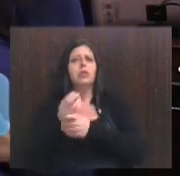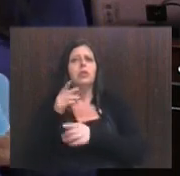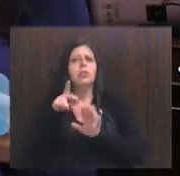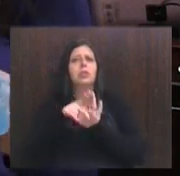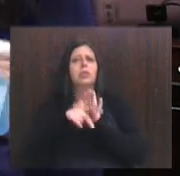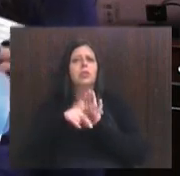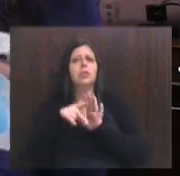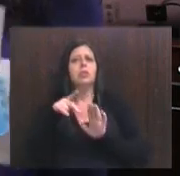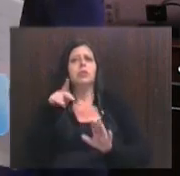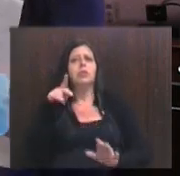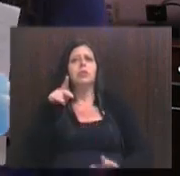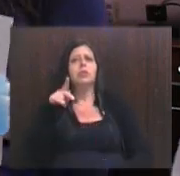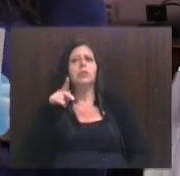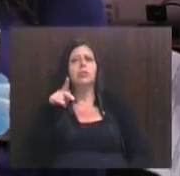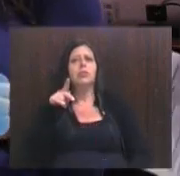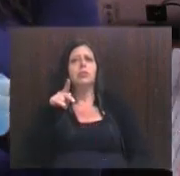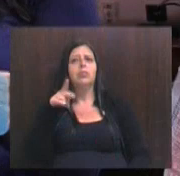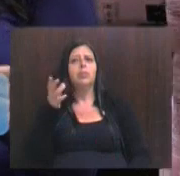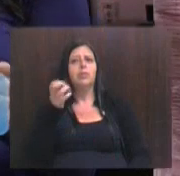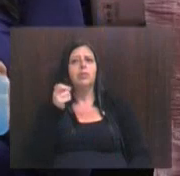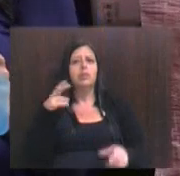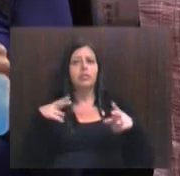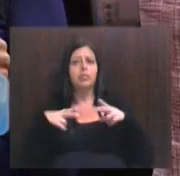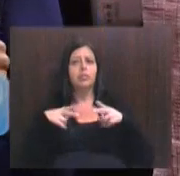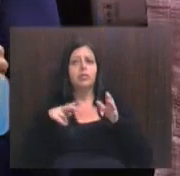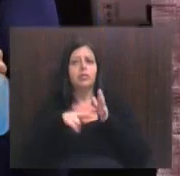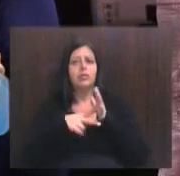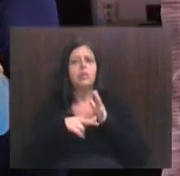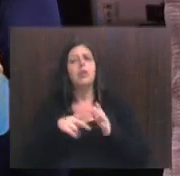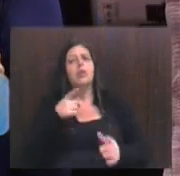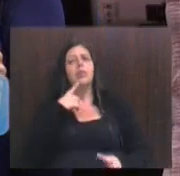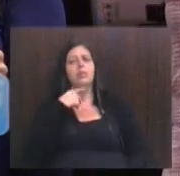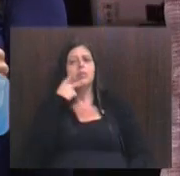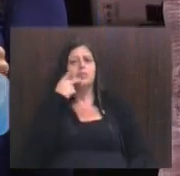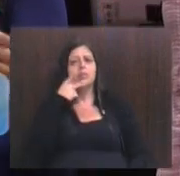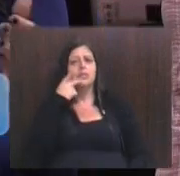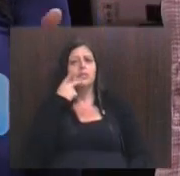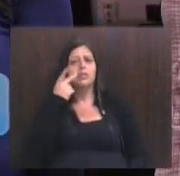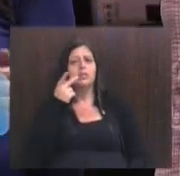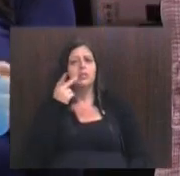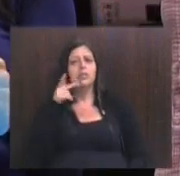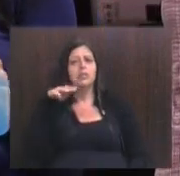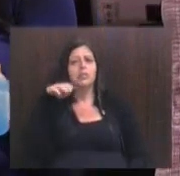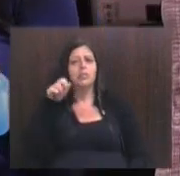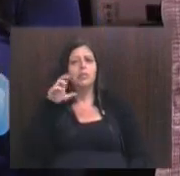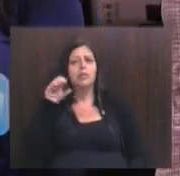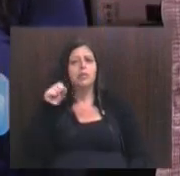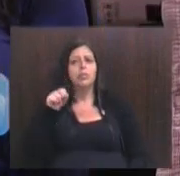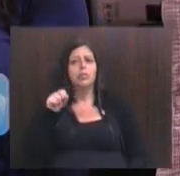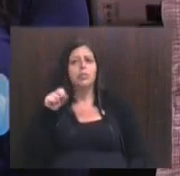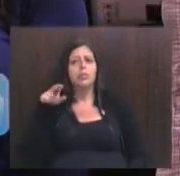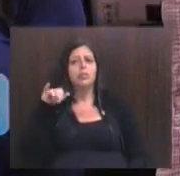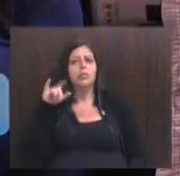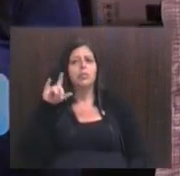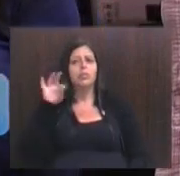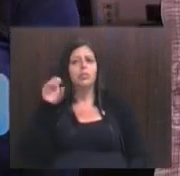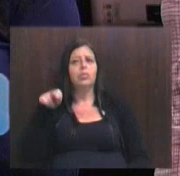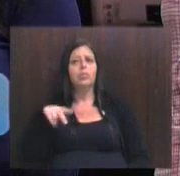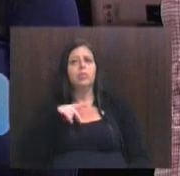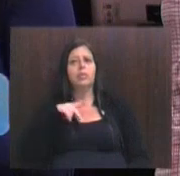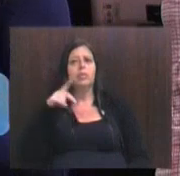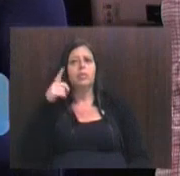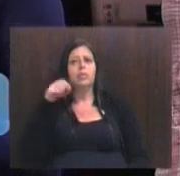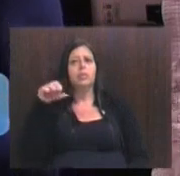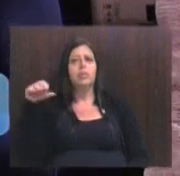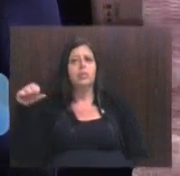plano de previdência privada do sindicato. Gostaria também de fazer uma citação a Marcos Newton Pereira, presidente de